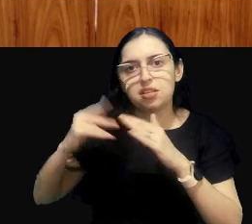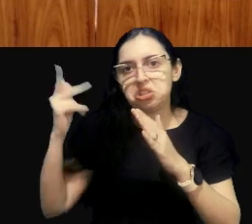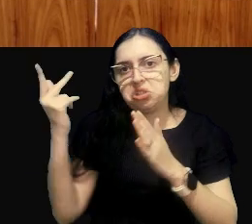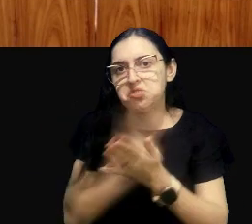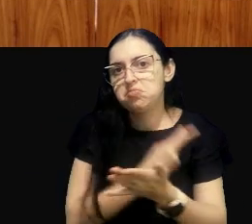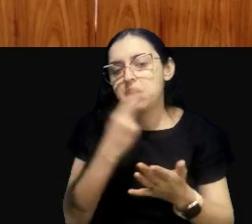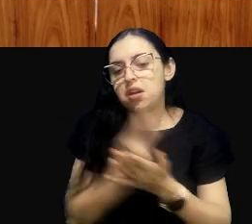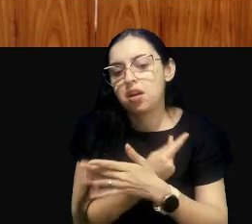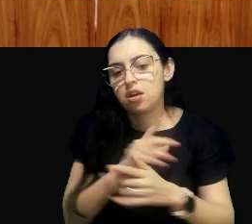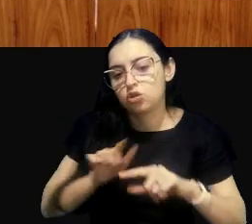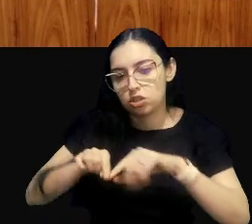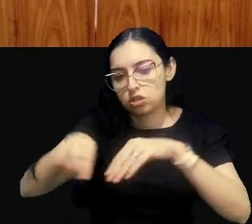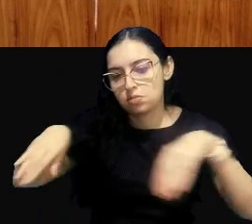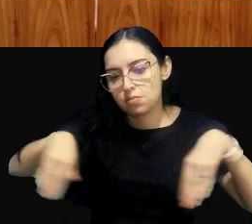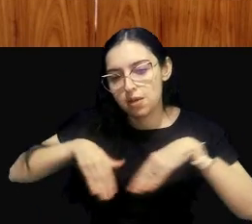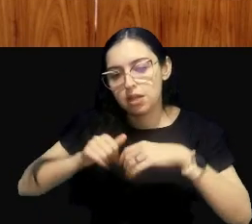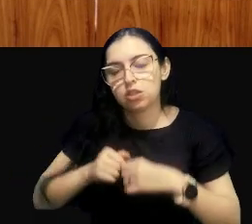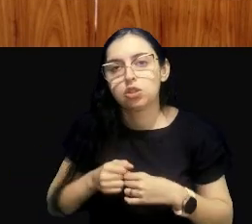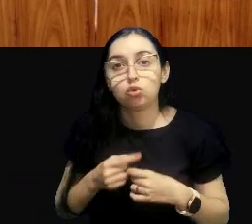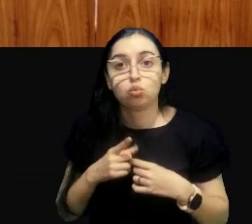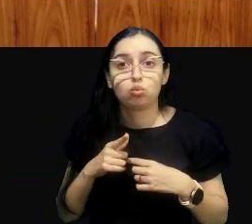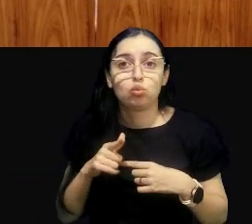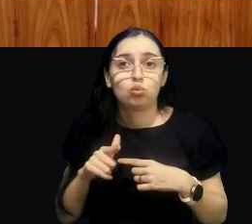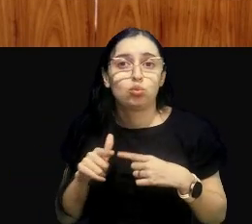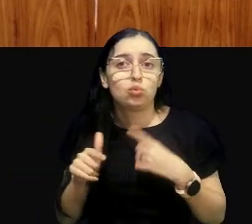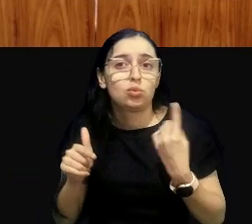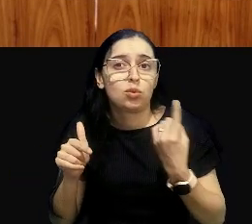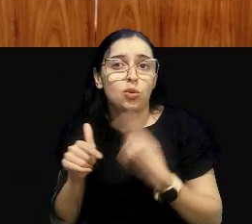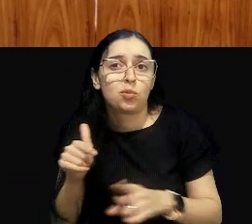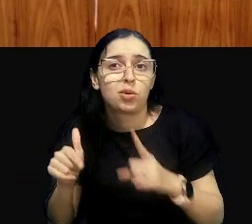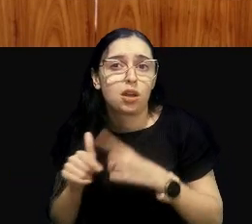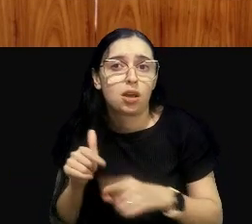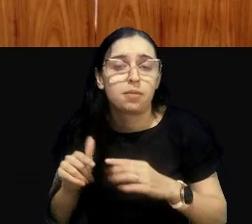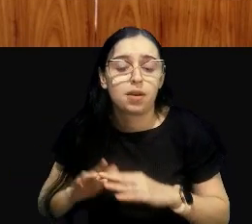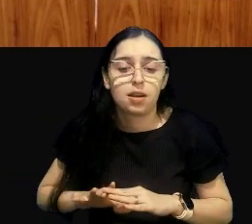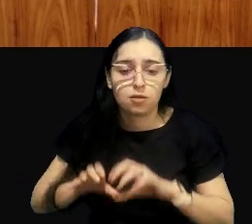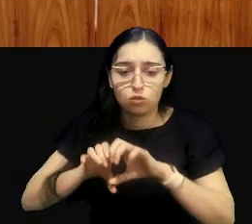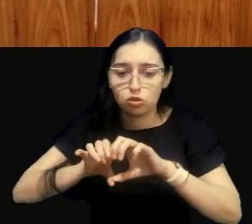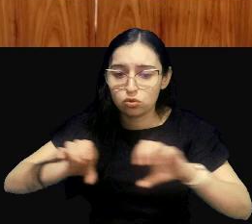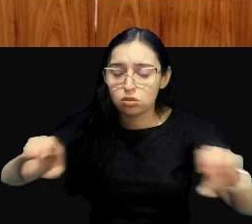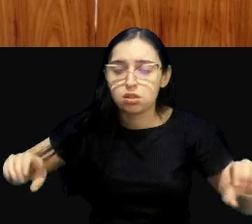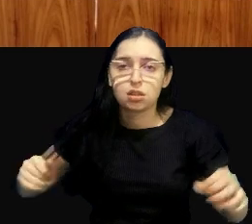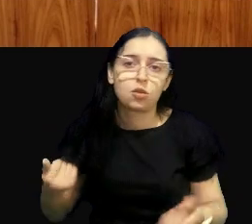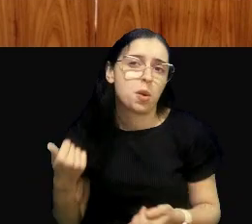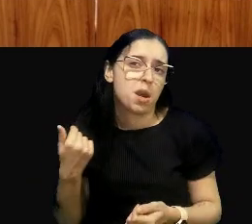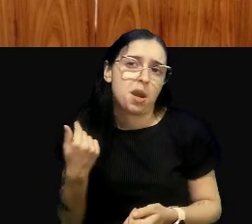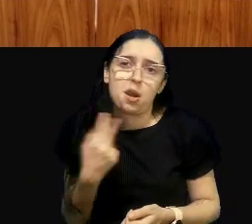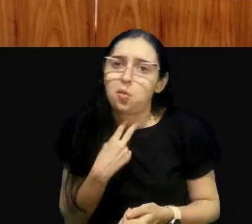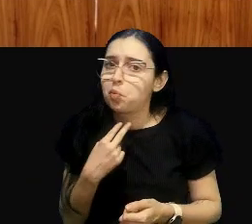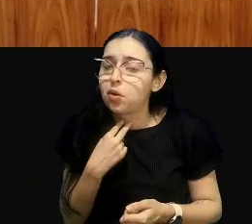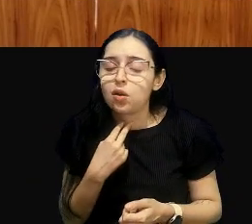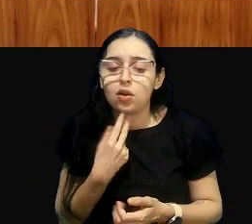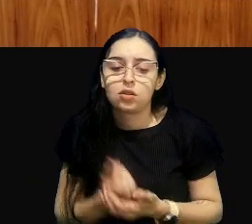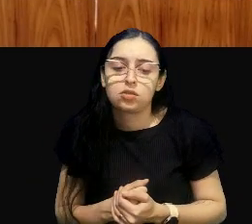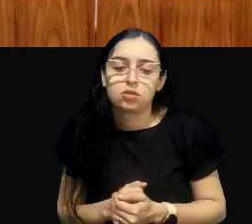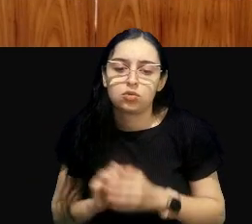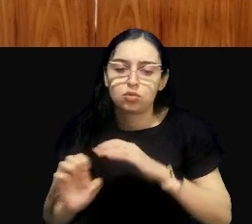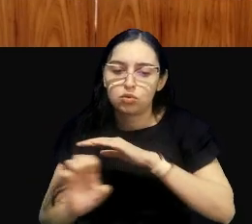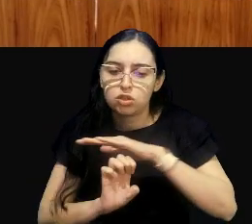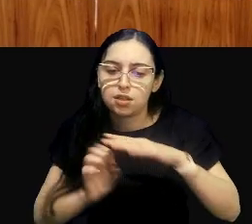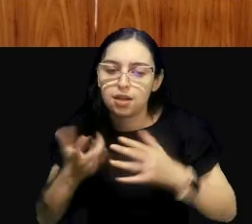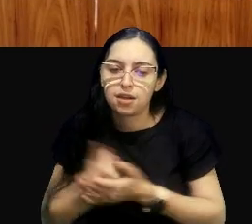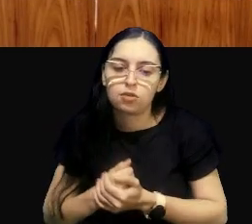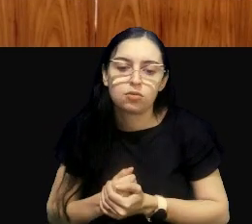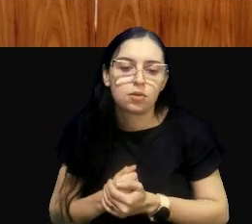desses rios, então vocês imaginam o desafio de levar a estrutura de saneamento para essas áreas, é impossível, muitas vezes do ponto de vista de engenharia mesmo, não é